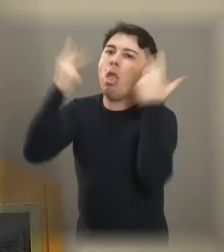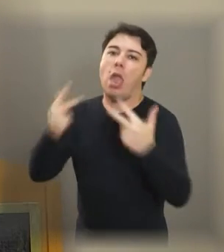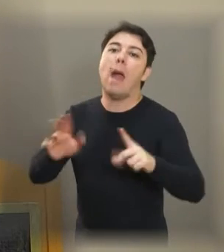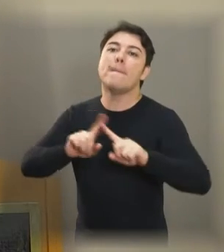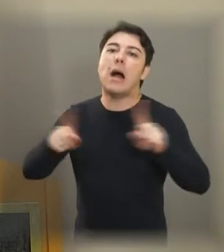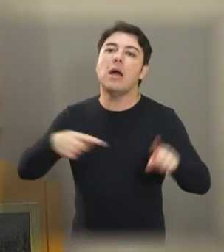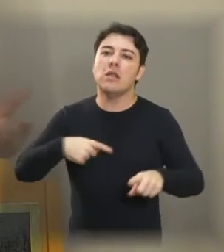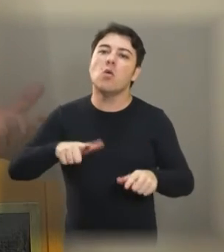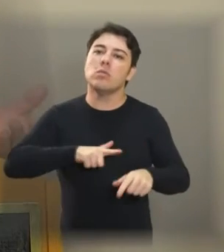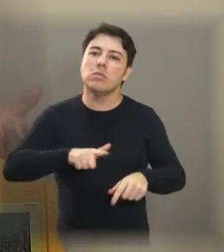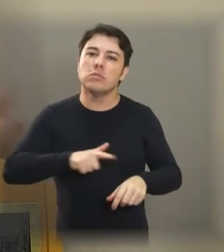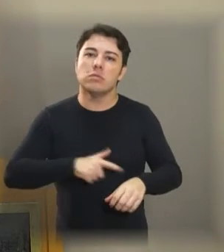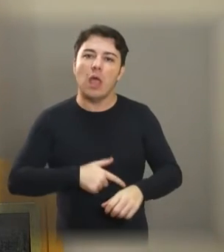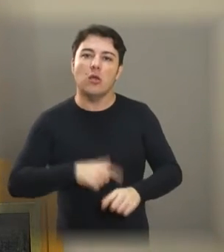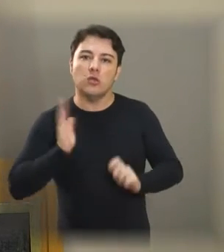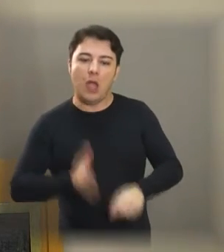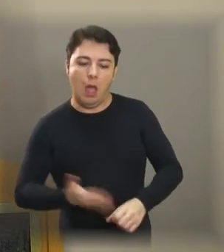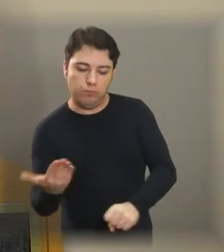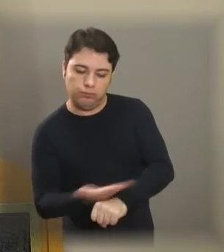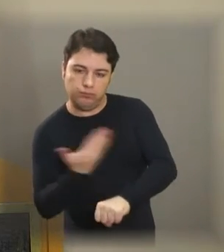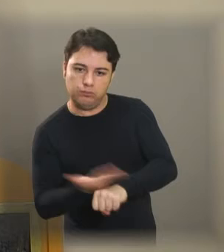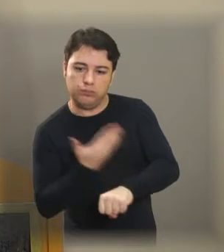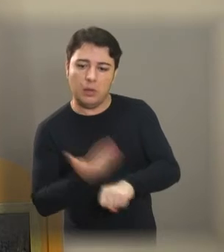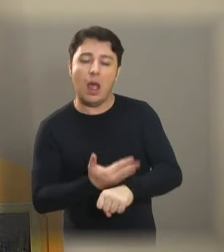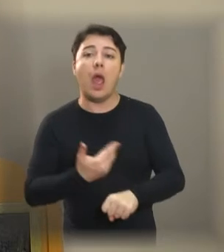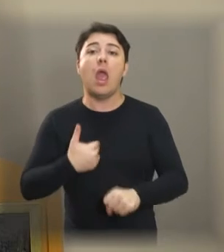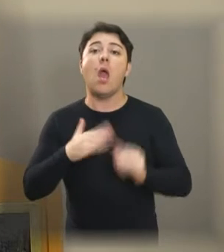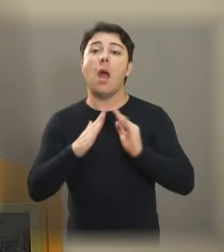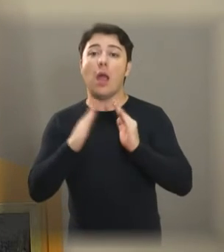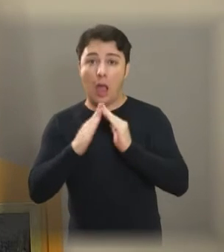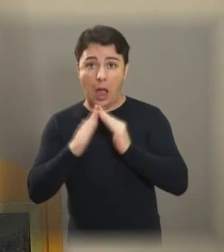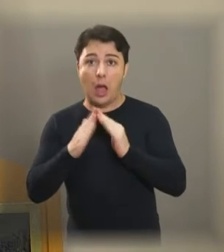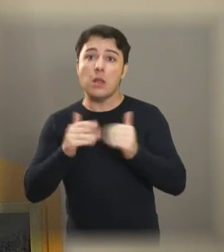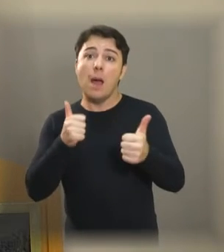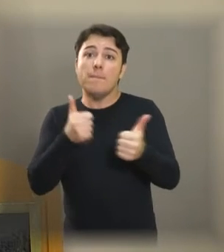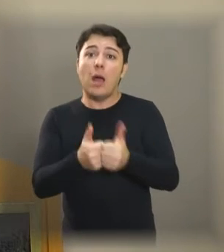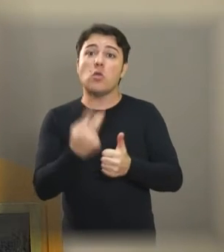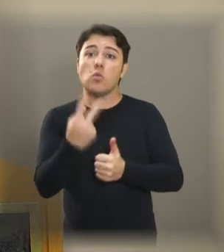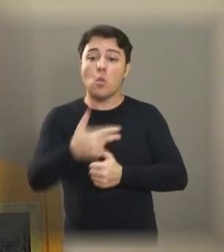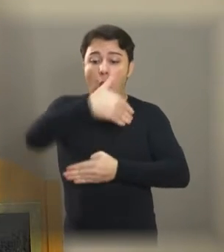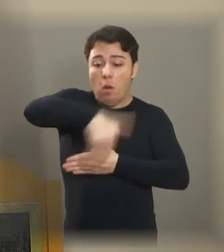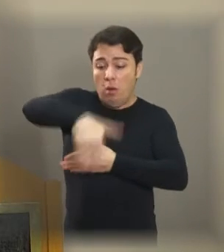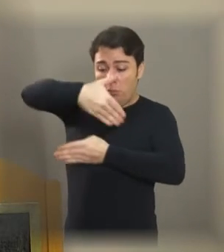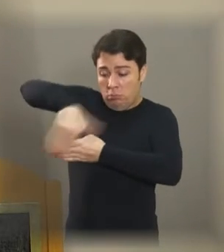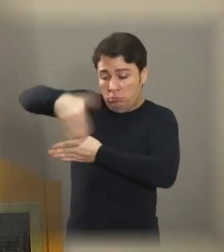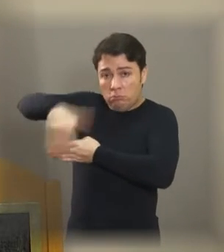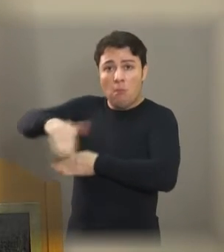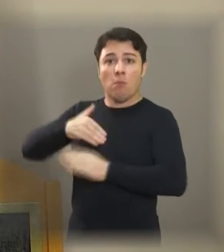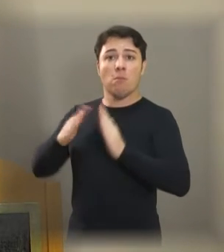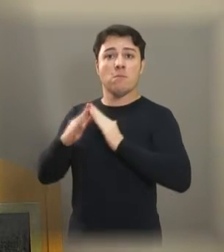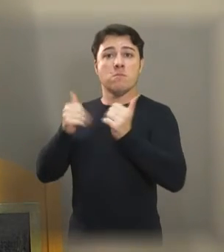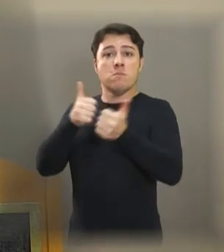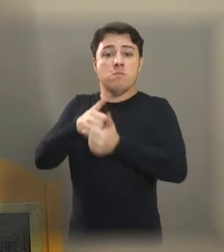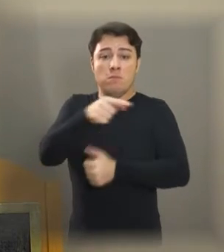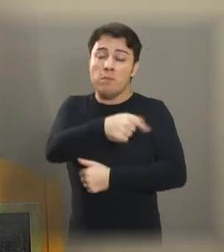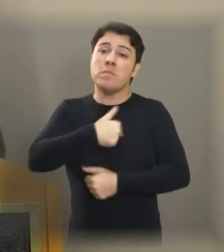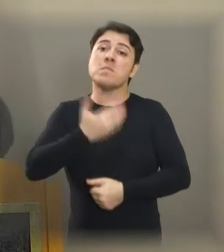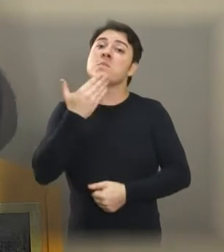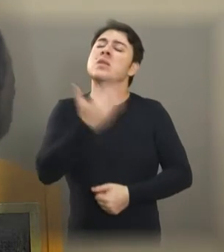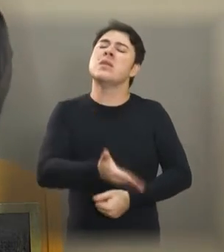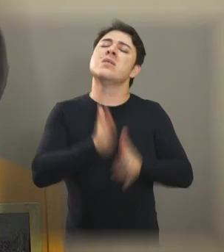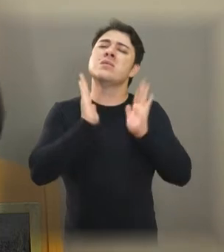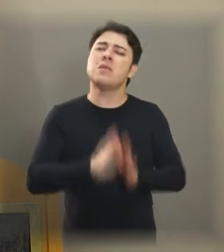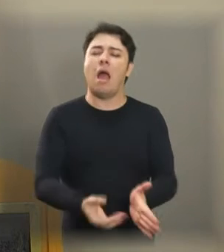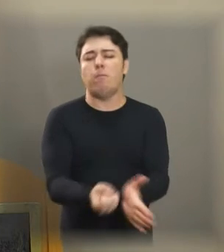emprestei para ir lá limpar, porque eu estou com vergonha. Eu moro duas esquinas para cima daquele pedaço ali. e já pedi várias